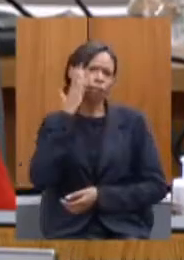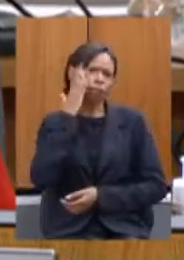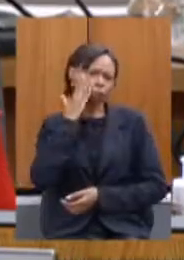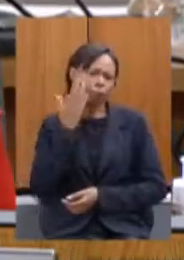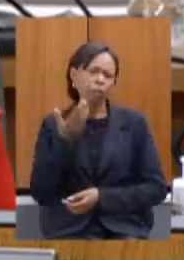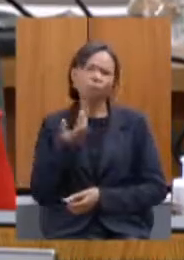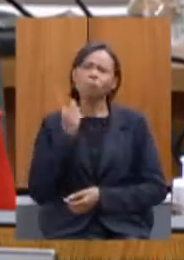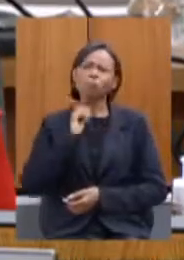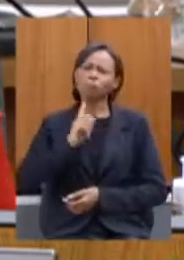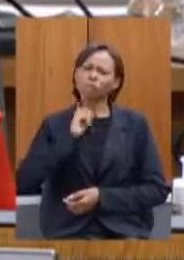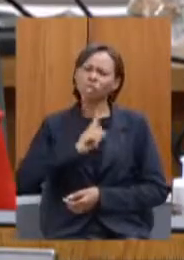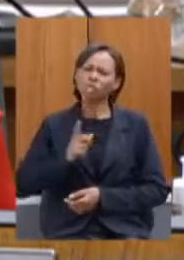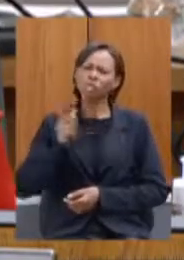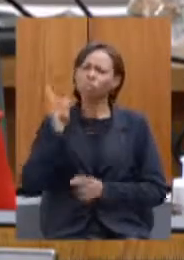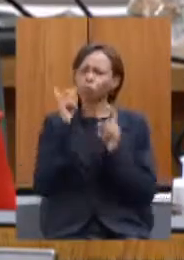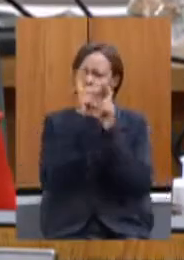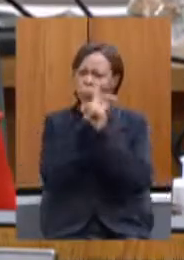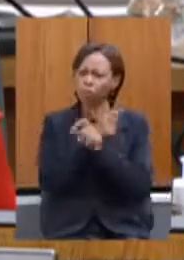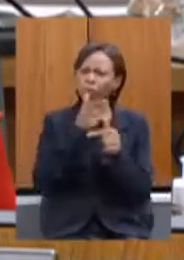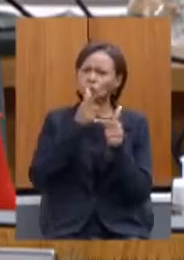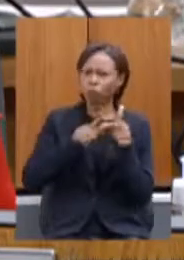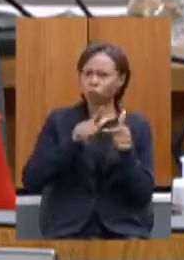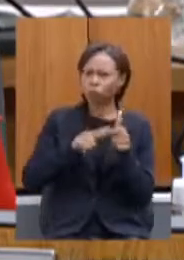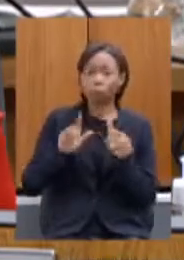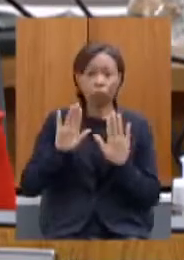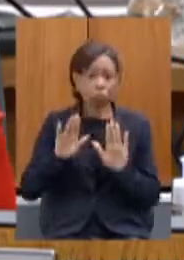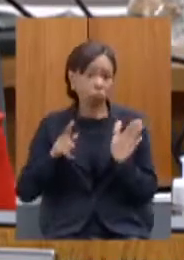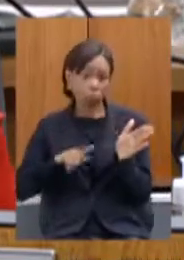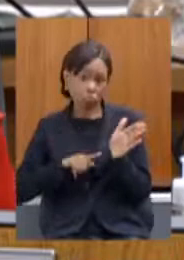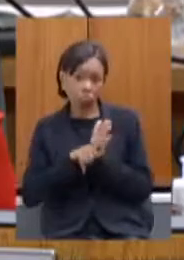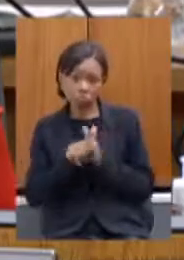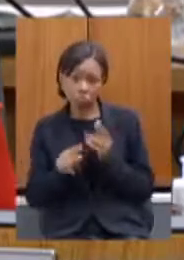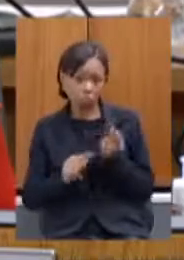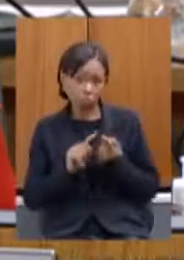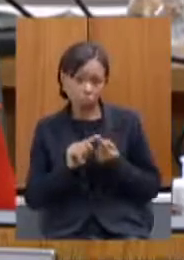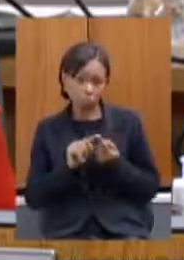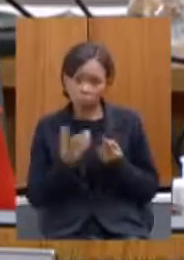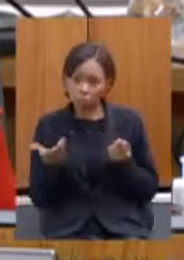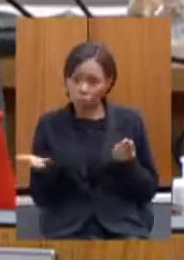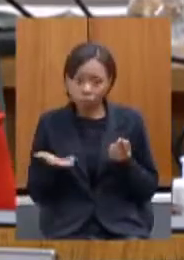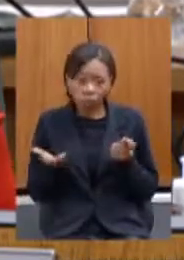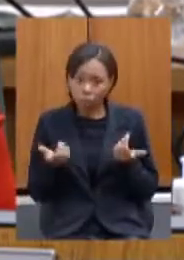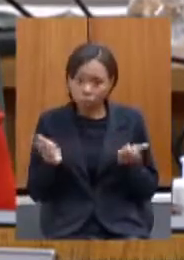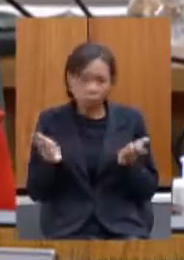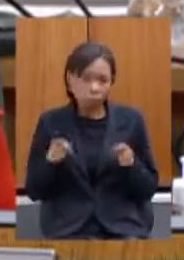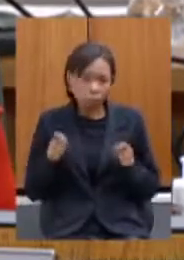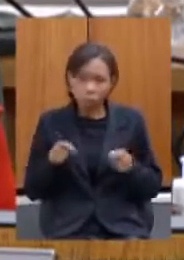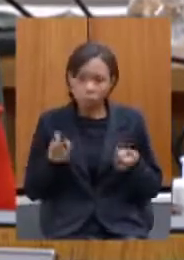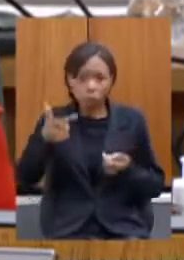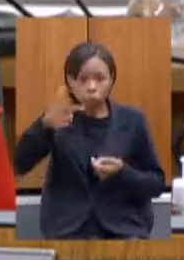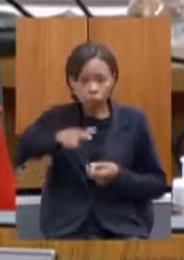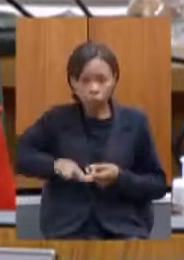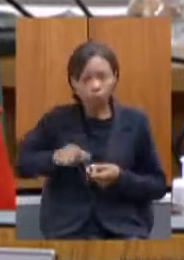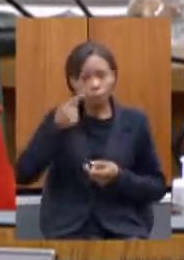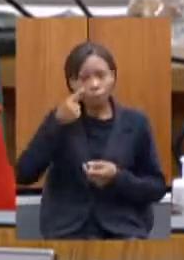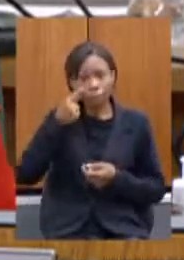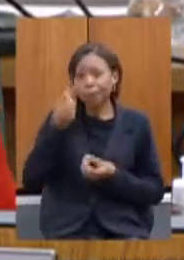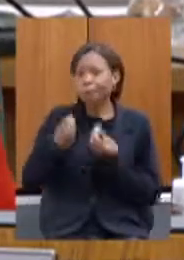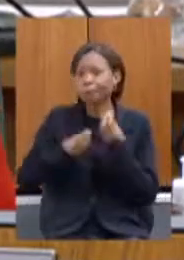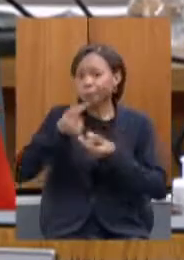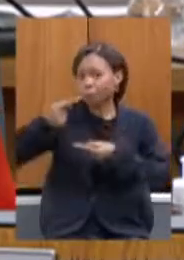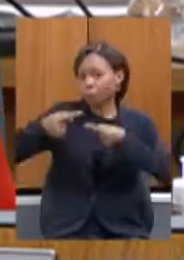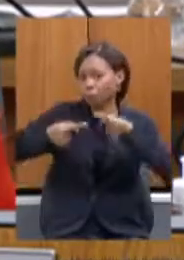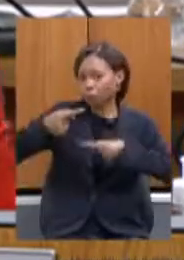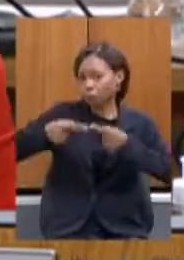estado e portanto eu faço essa primeira pergunta se não era a hora mais uma vez de rever a política do